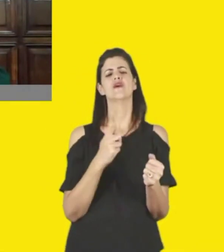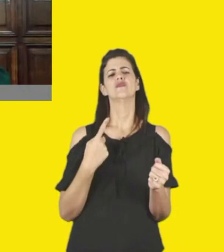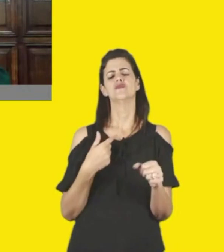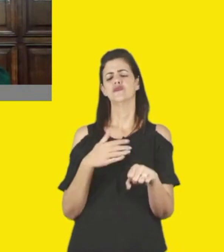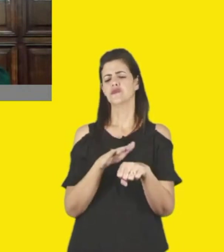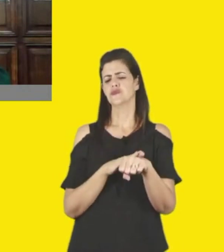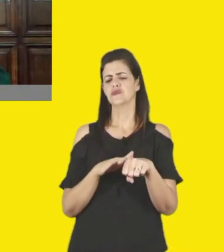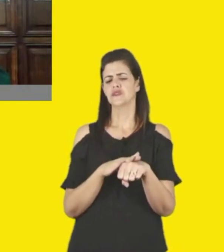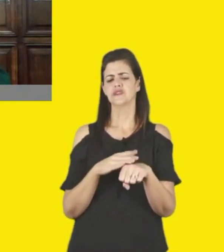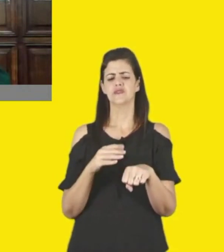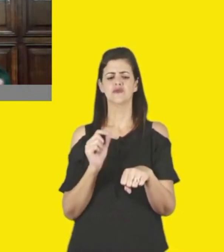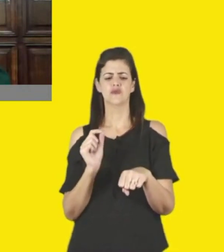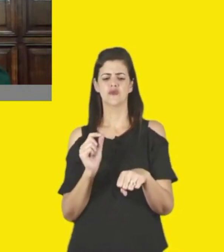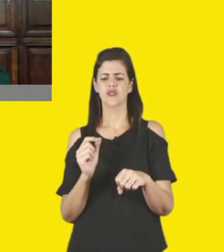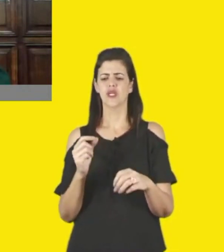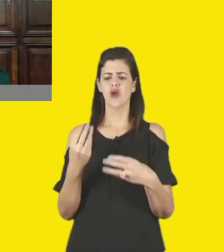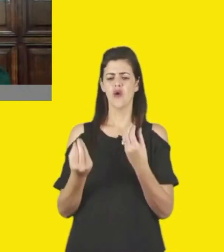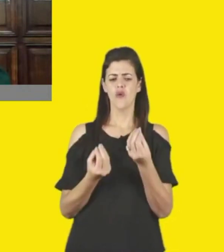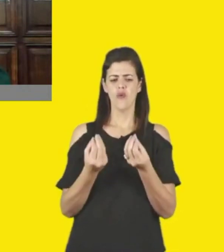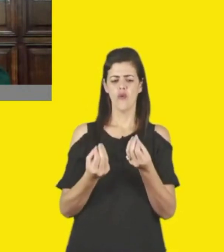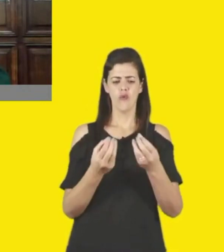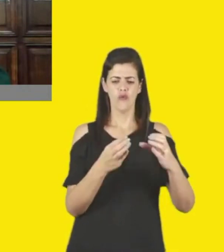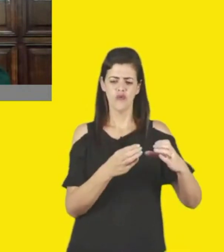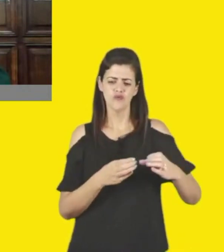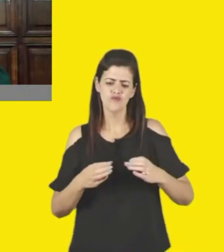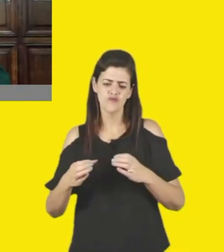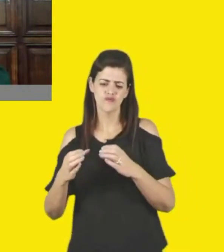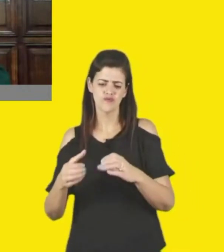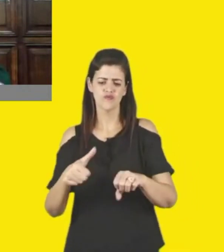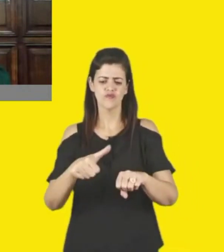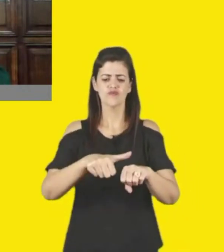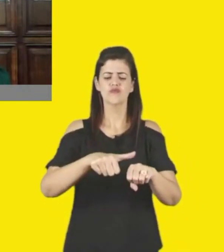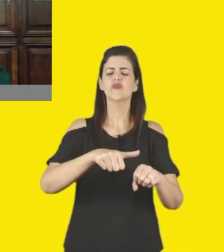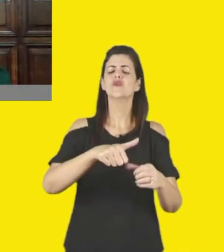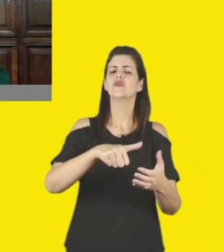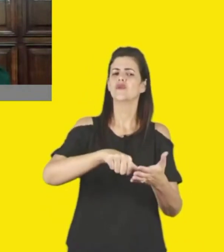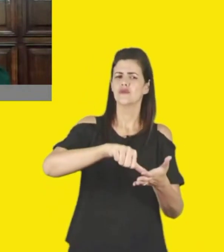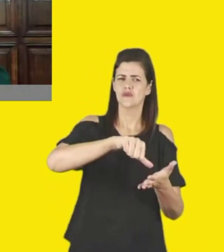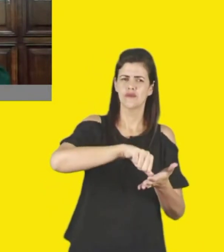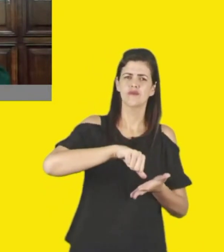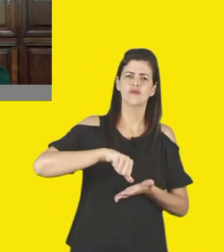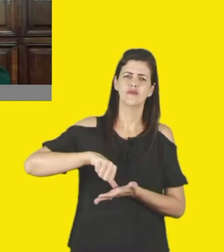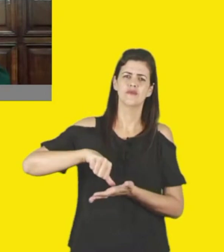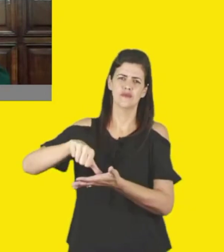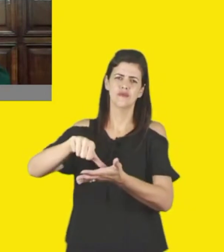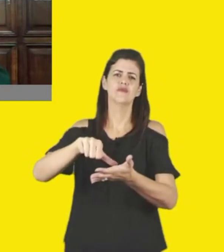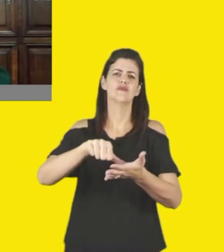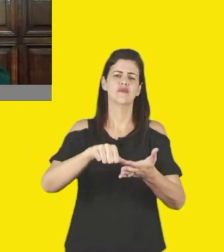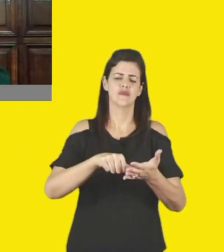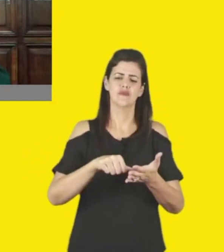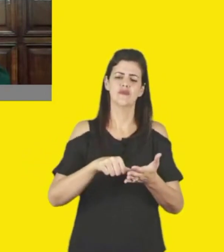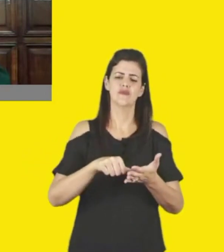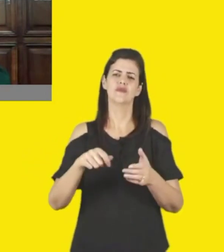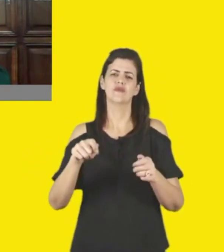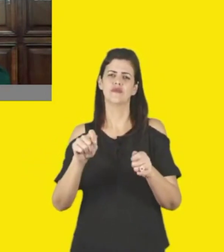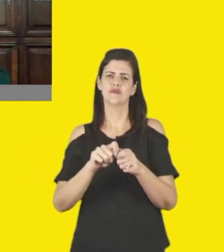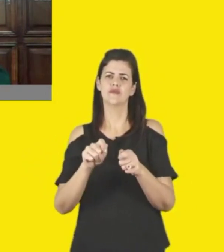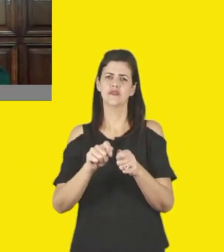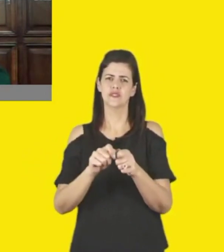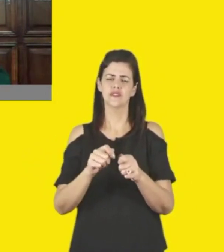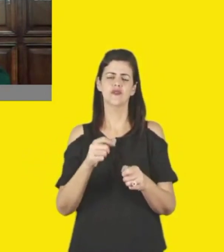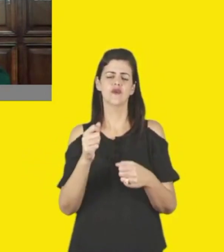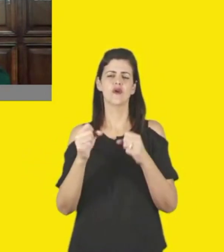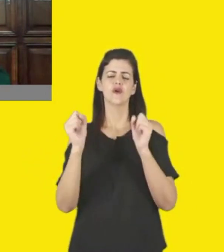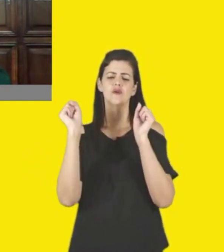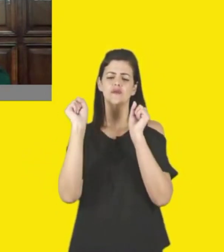circuito, em como fazer também com que os artistas possam transitar e ampliar essa possibilidade de